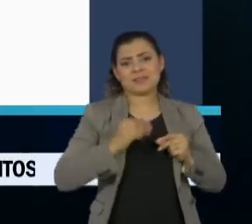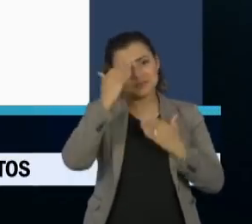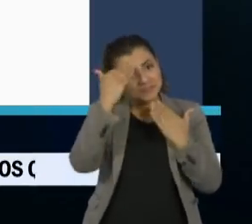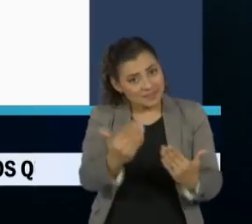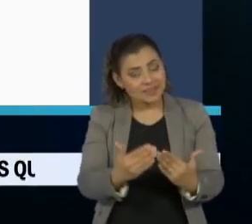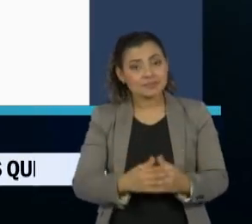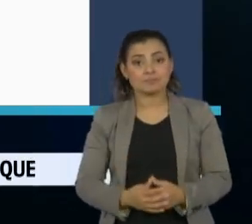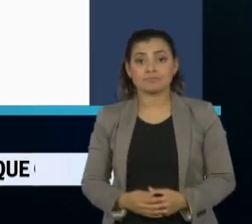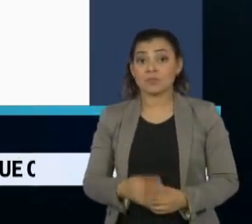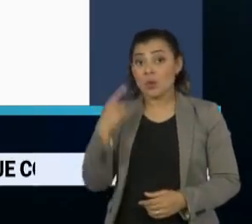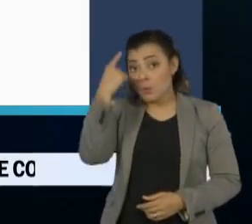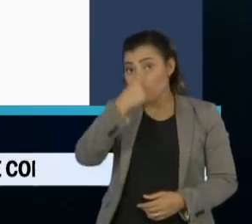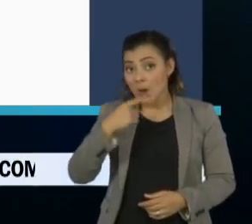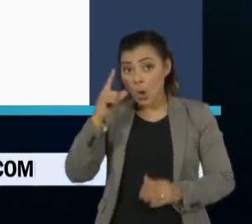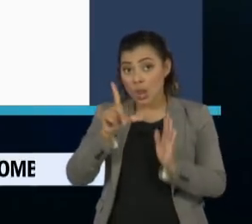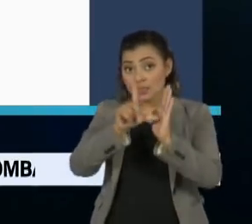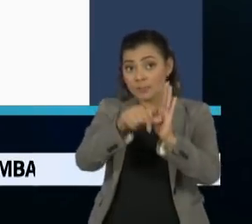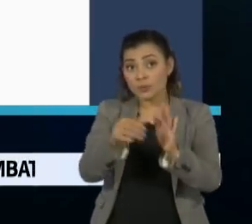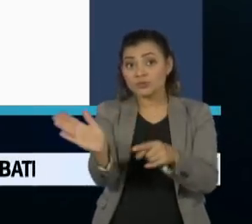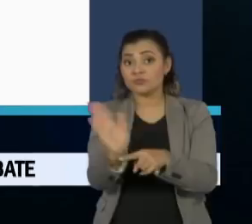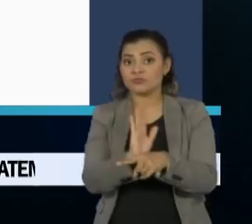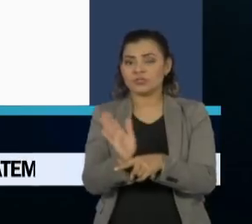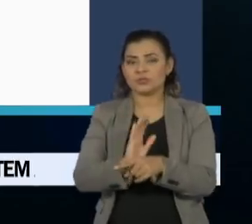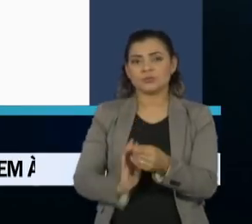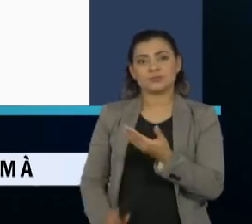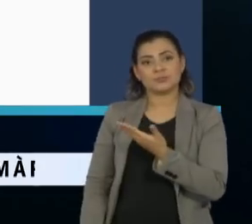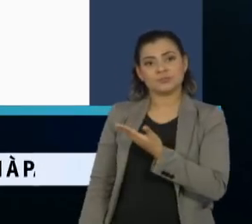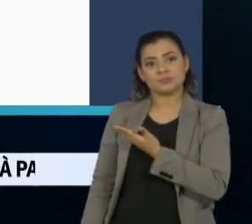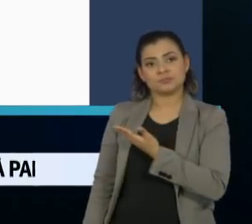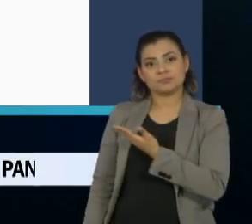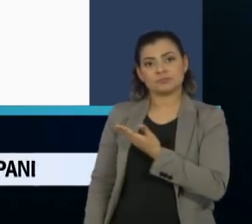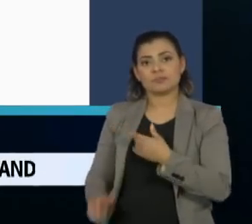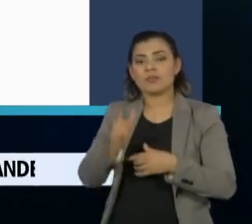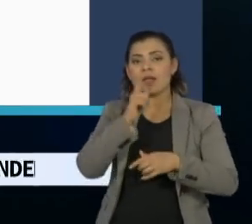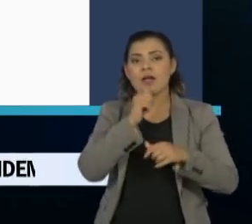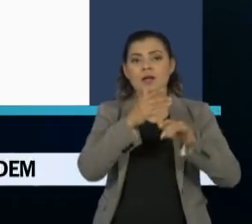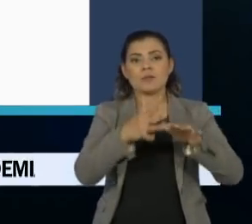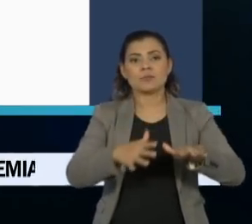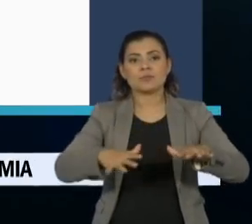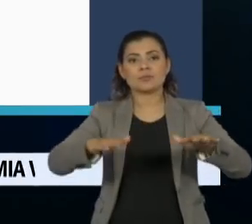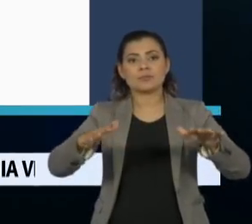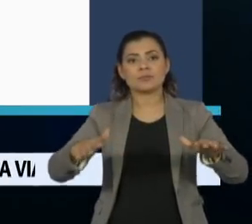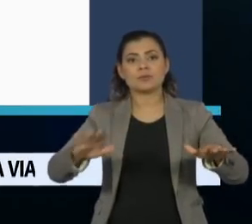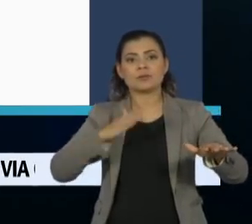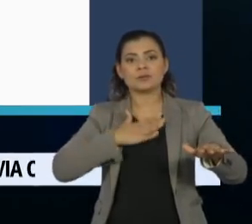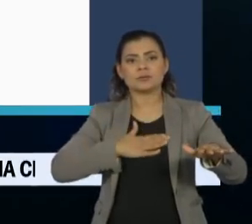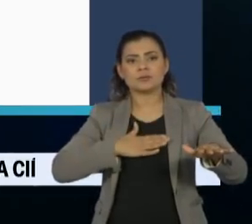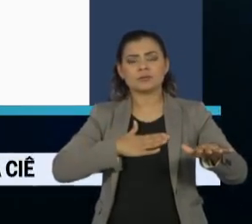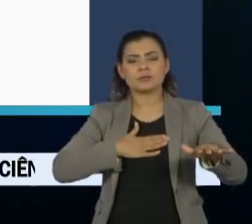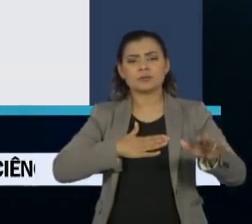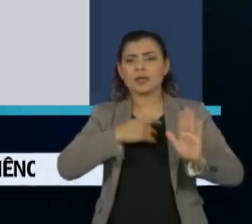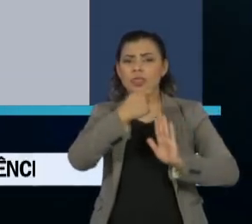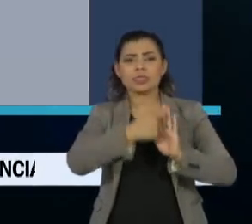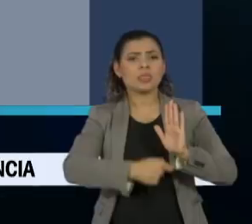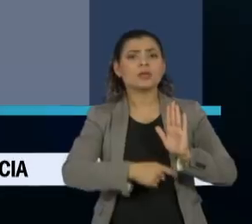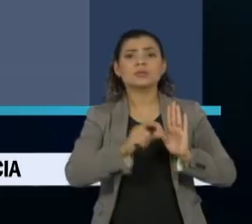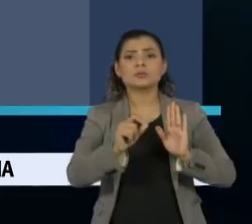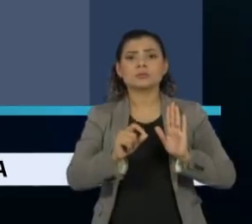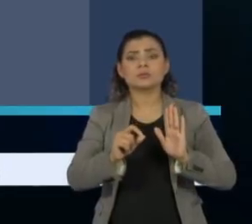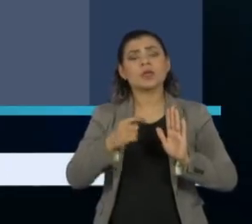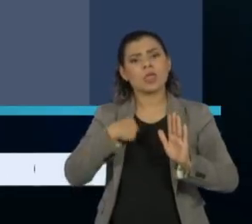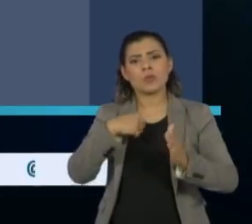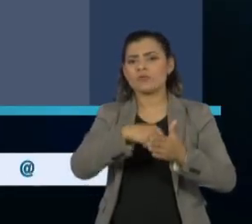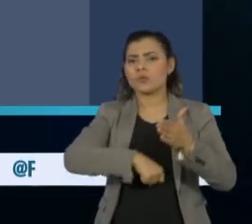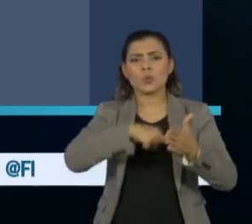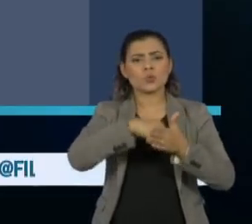depois, a atriz publicou um post e um vídeo que mostrava as águas calmas do lago Paranoá. No texto, Regina Duarte diz que vai lutar